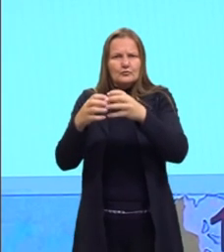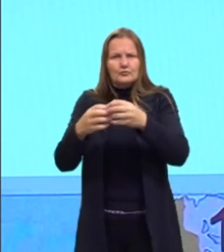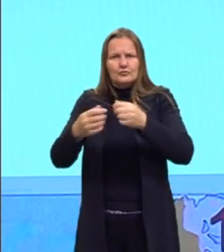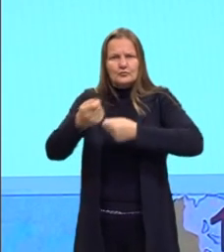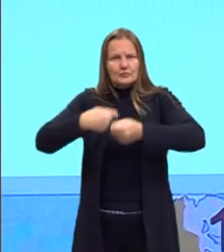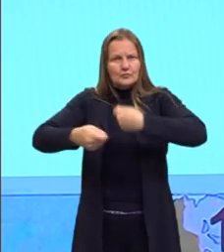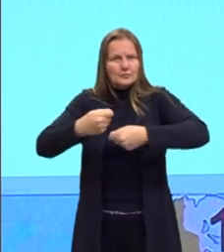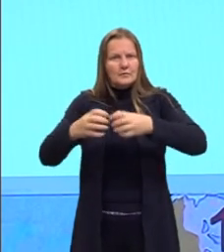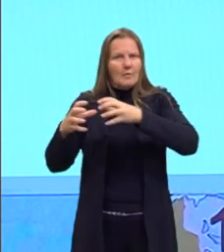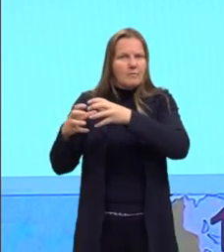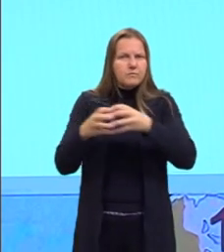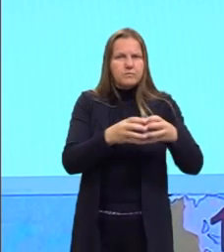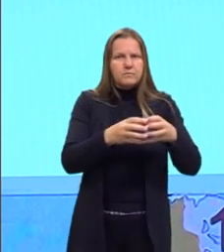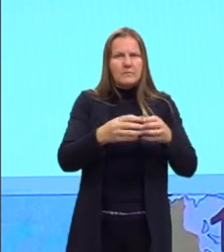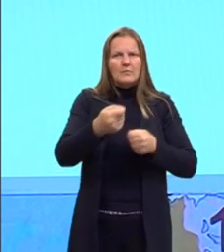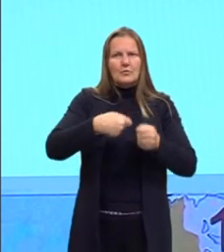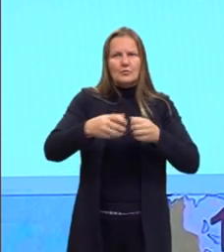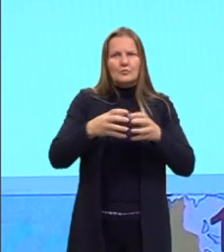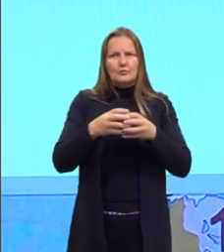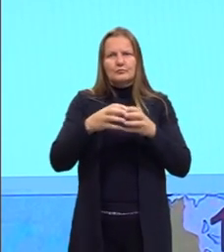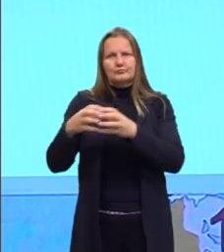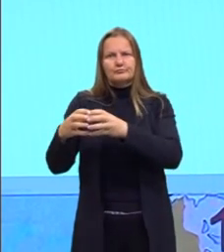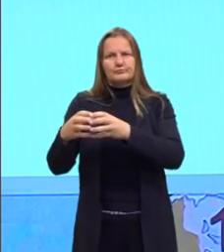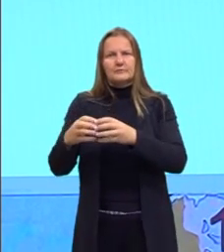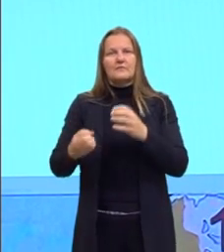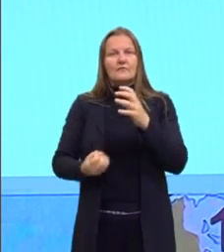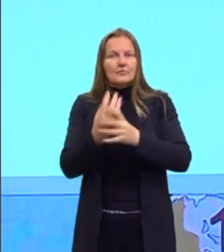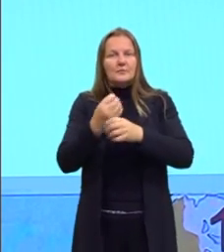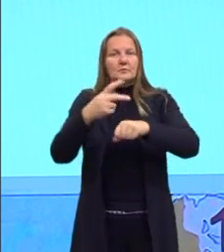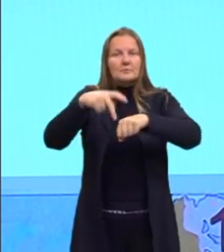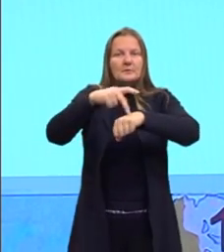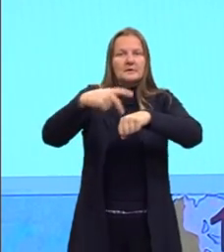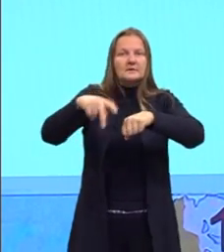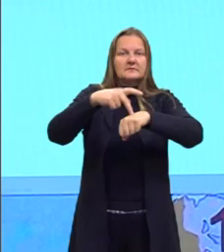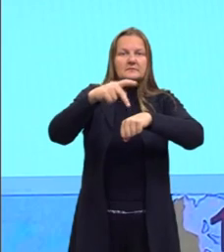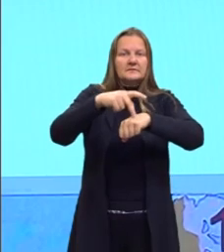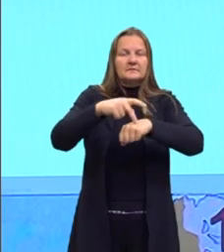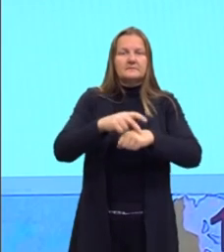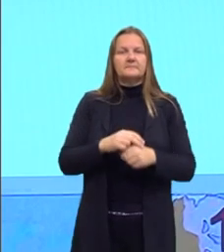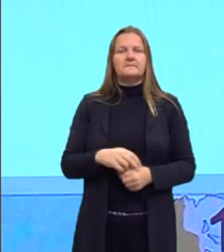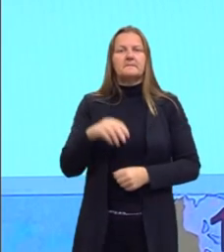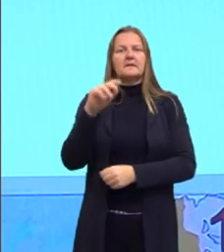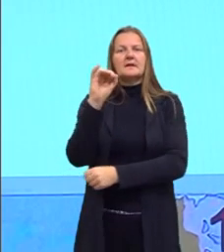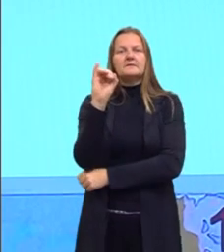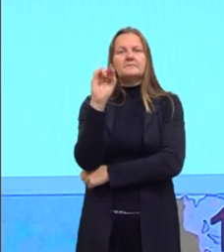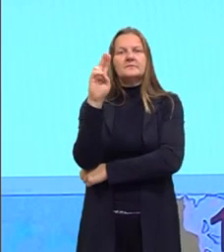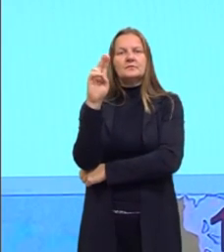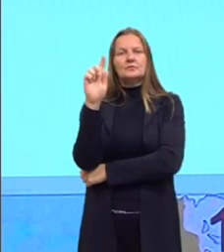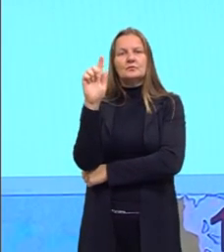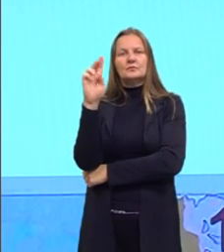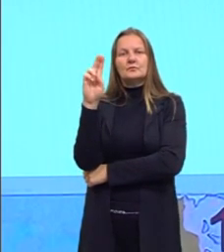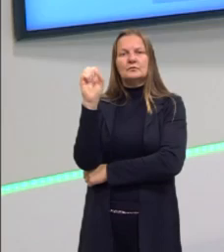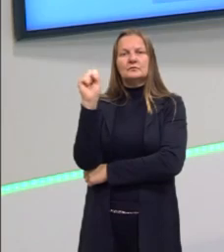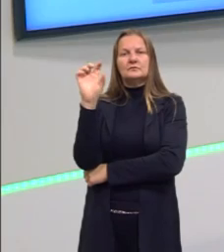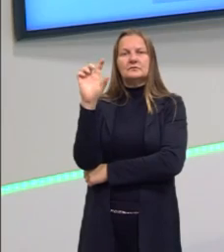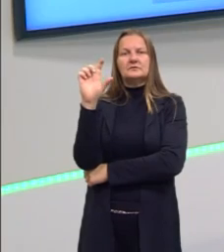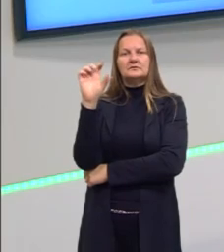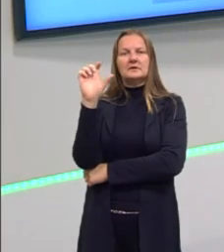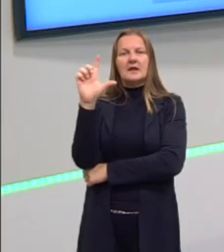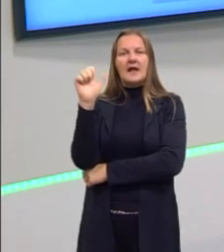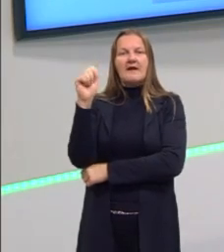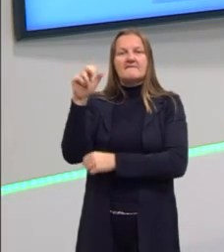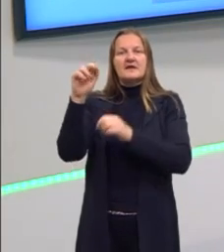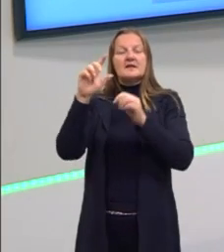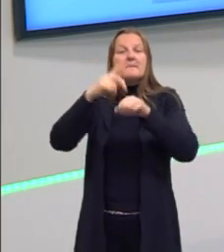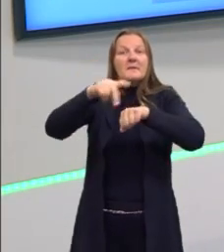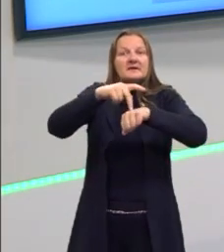o Império Russo, ele acaba se disseminando, formando outros países, a Iugoslávia, por exemplo, que é um país que nem existe mais, tá?